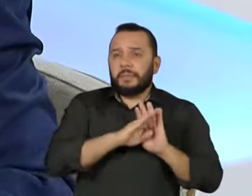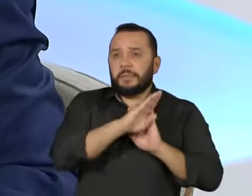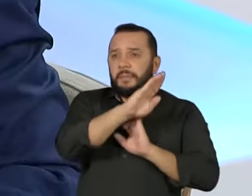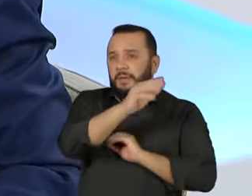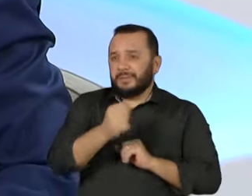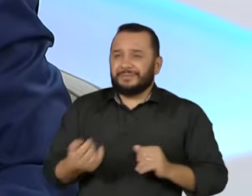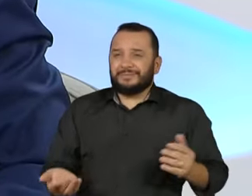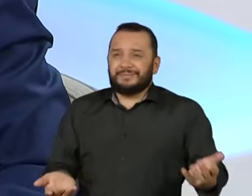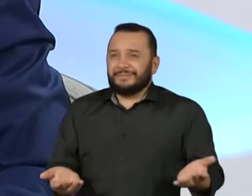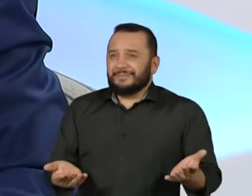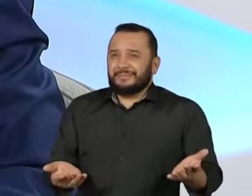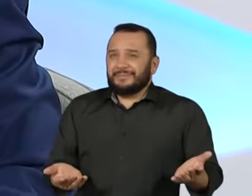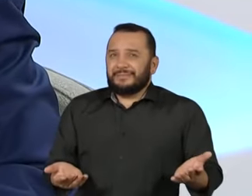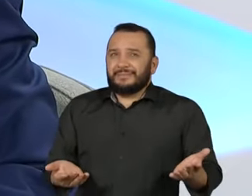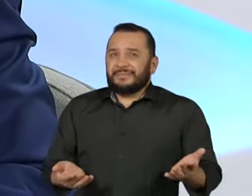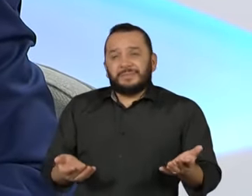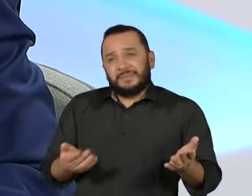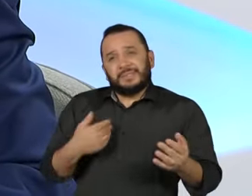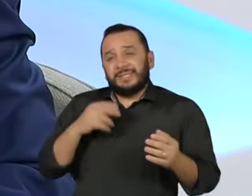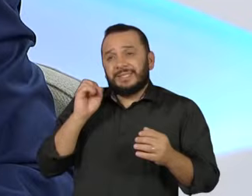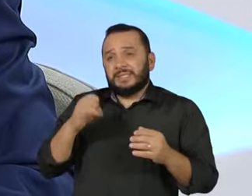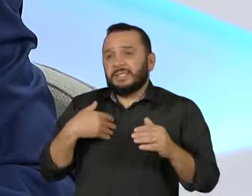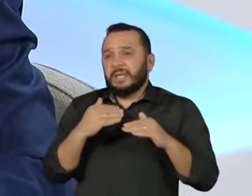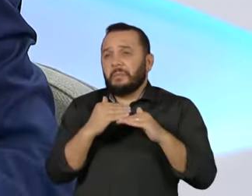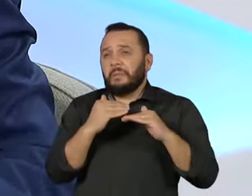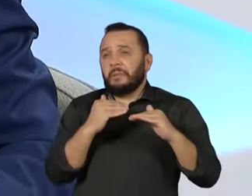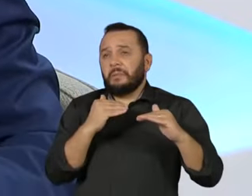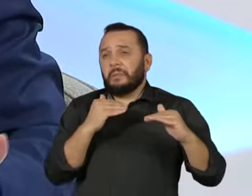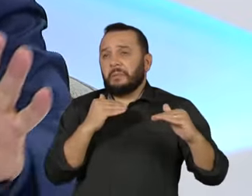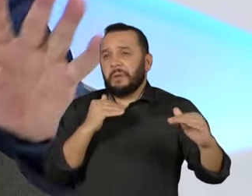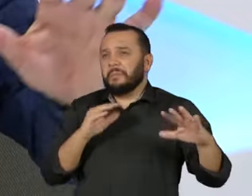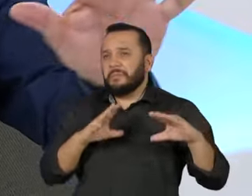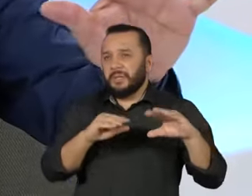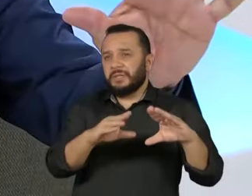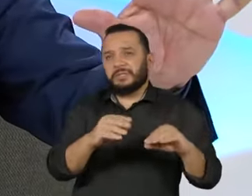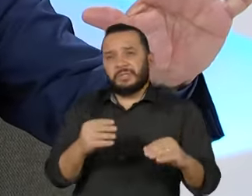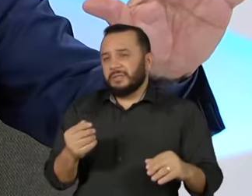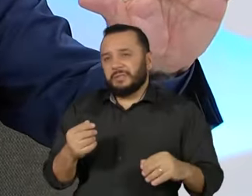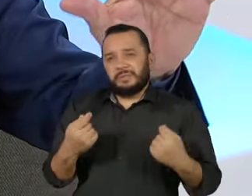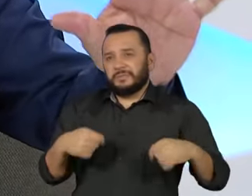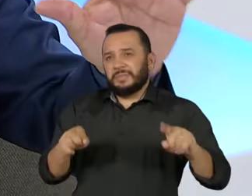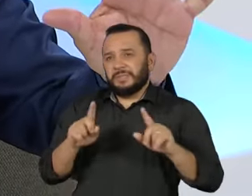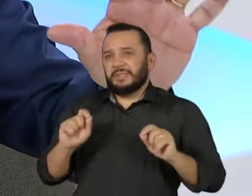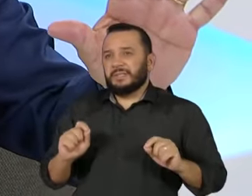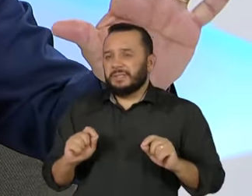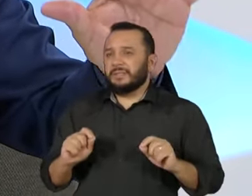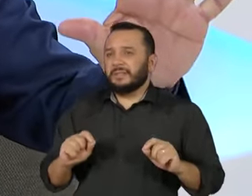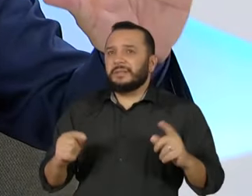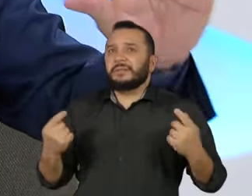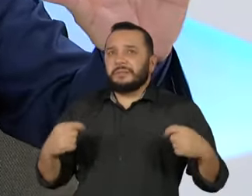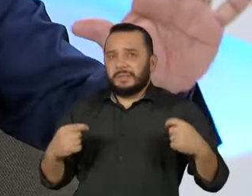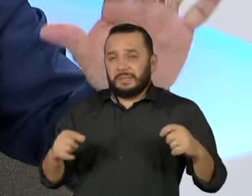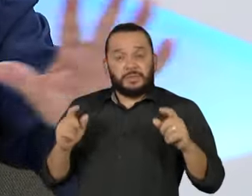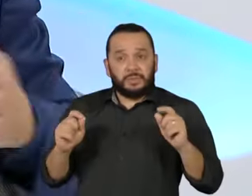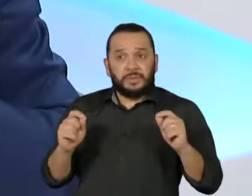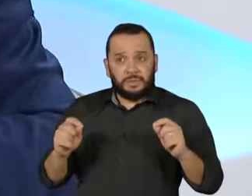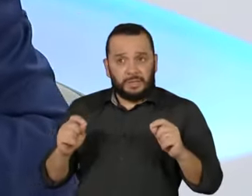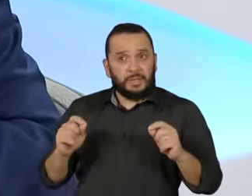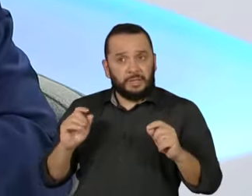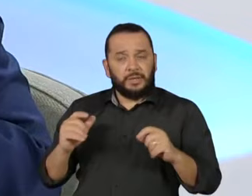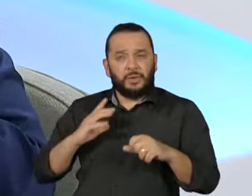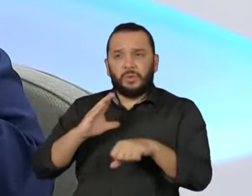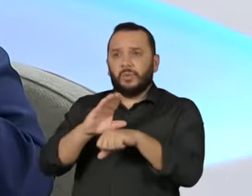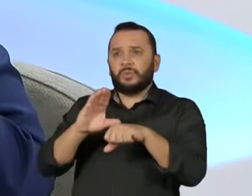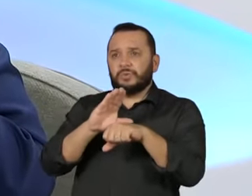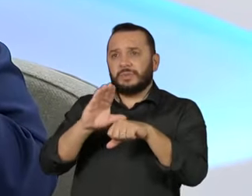mexer em estabilidade. Vamos ser claros. Precisa simplesmente regulamentar o que já está na Constituição